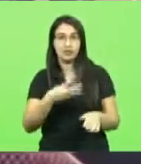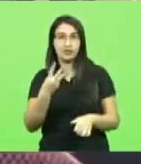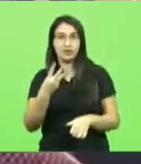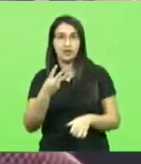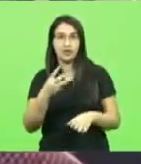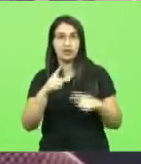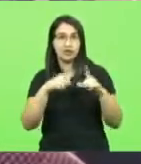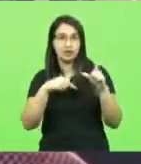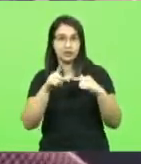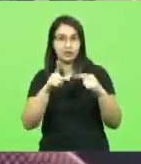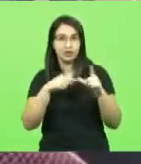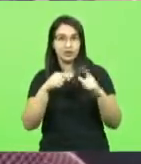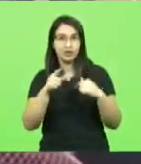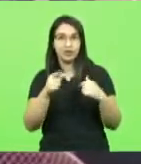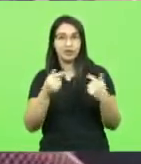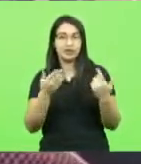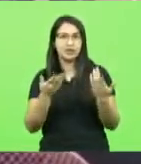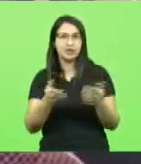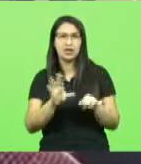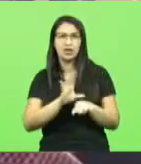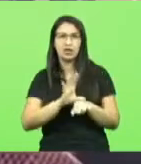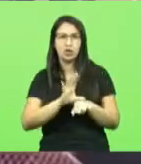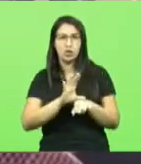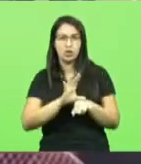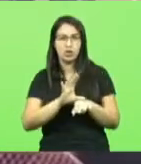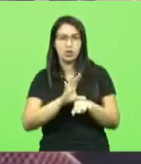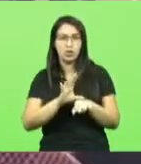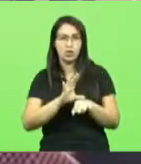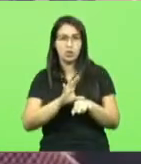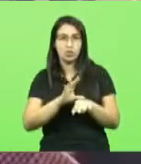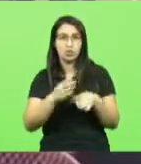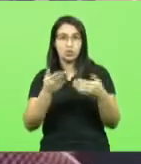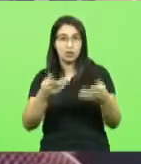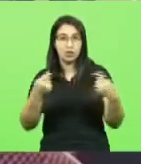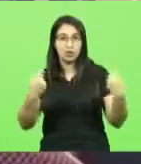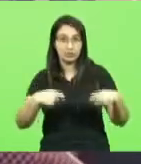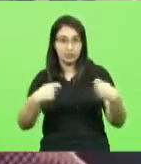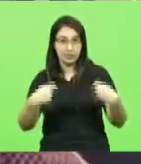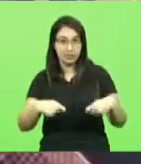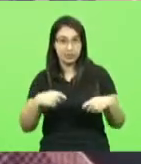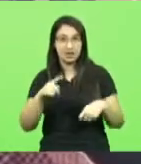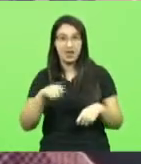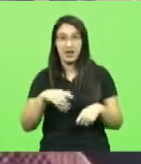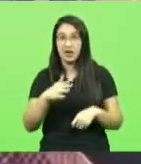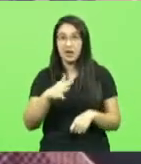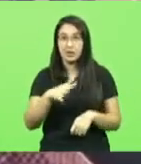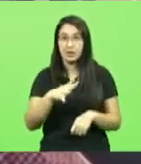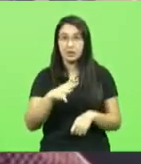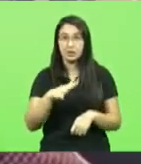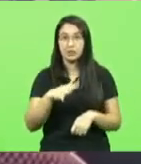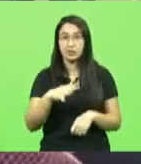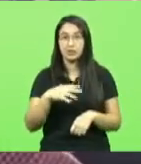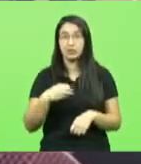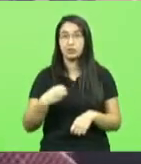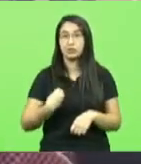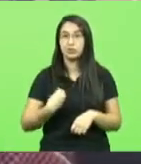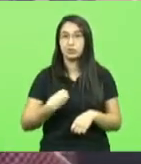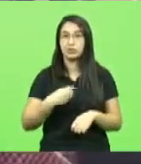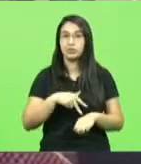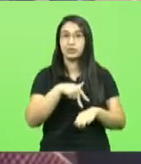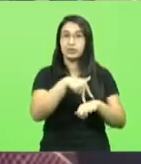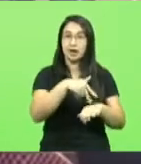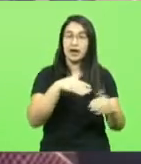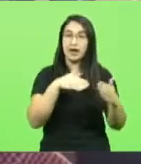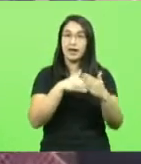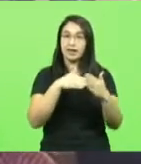chama. E esse curso que esses tenentes-coronéis têm que fazer eram de aproximadamente presencial, de nove meses.